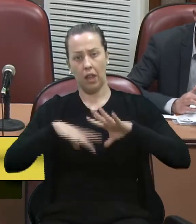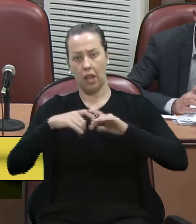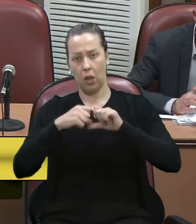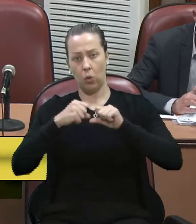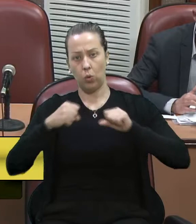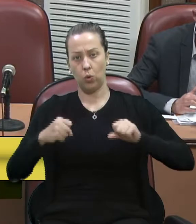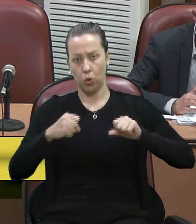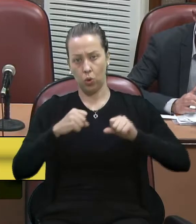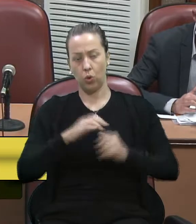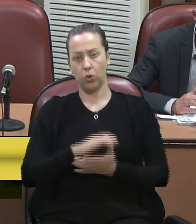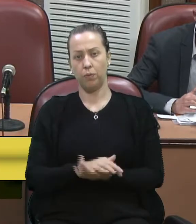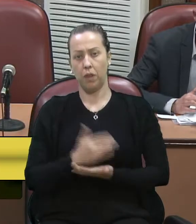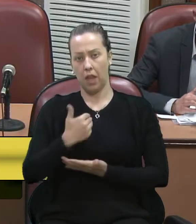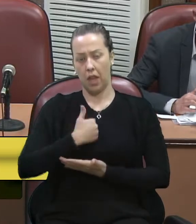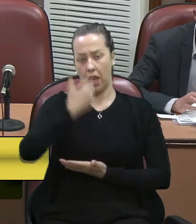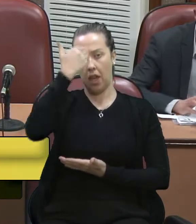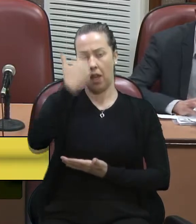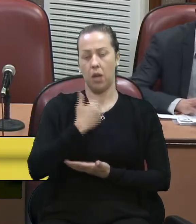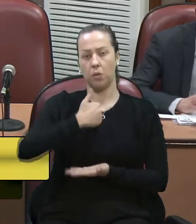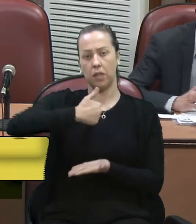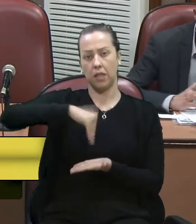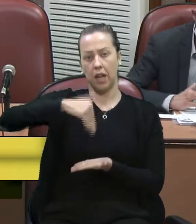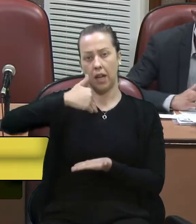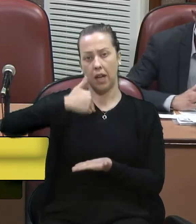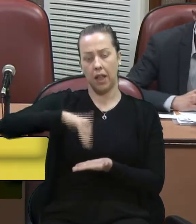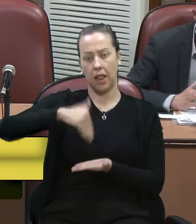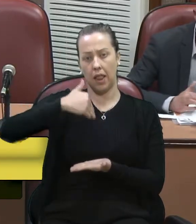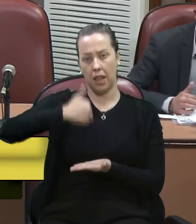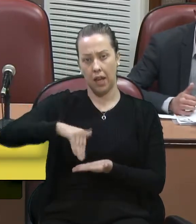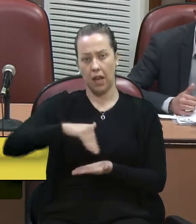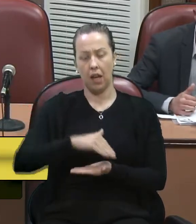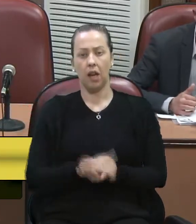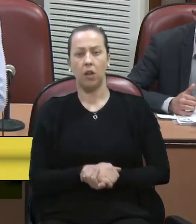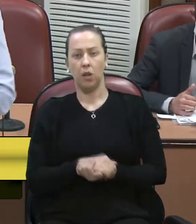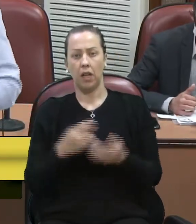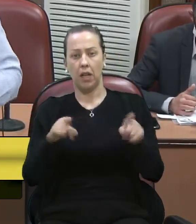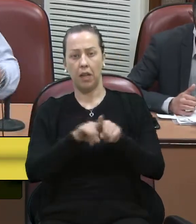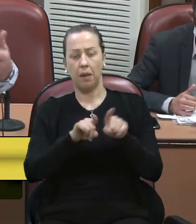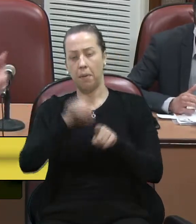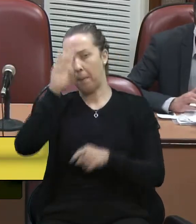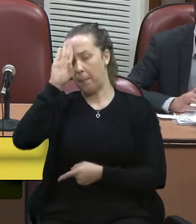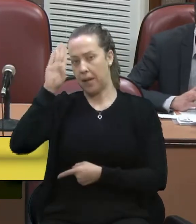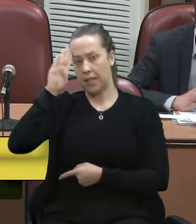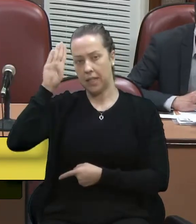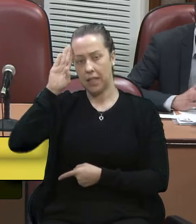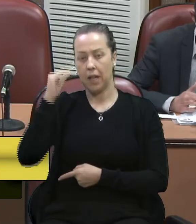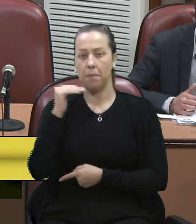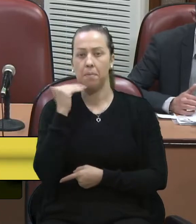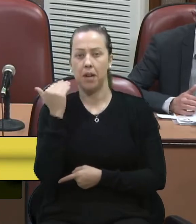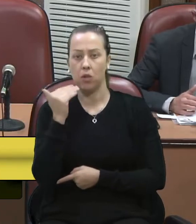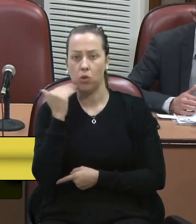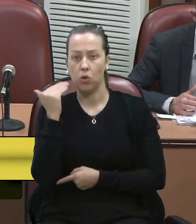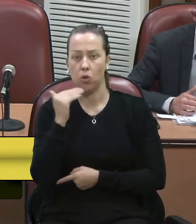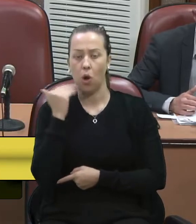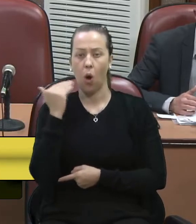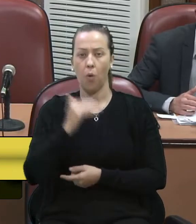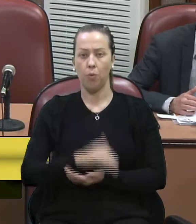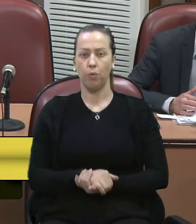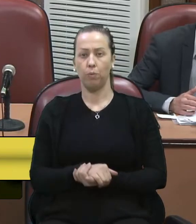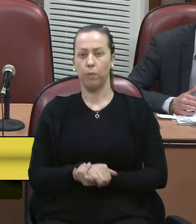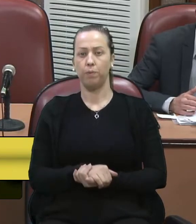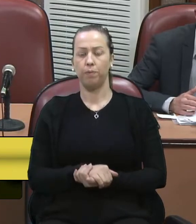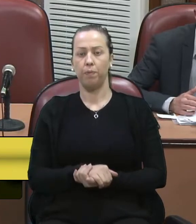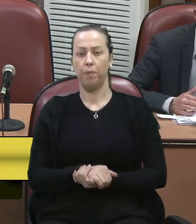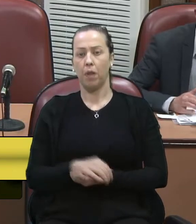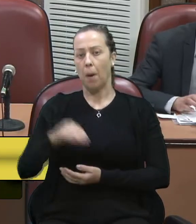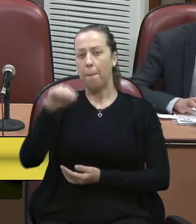eu fiquei como secretário, tivemos a presença do vereador Bressan, da Marisol, do